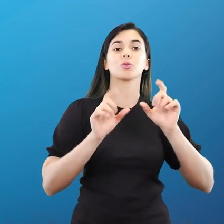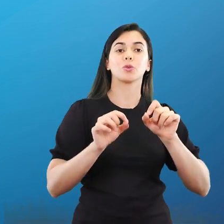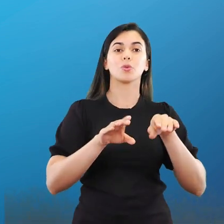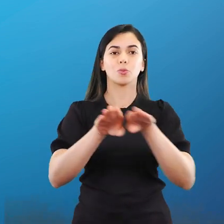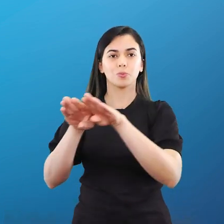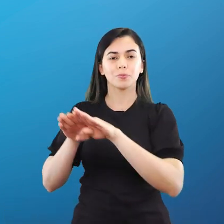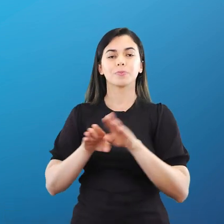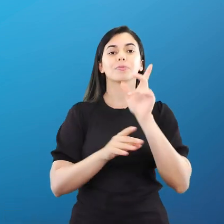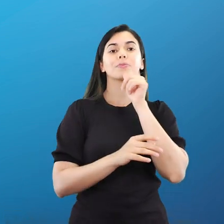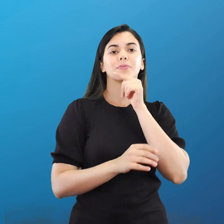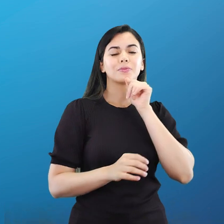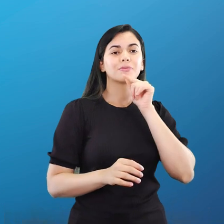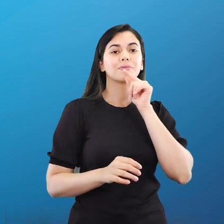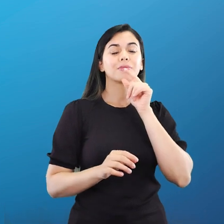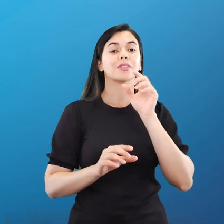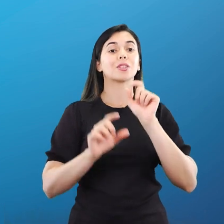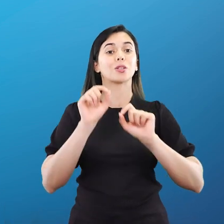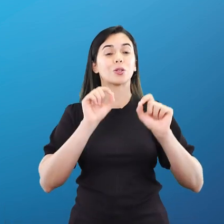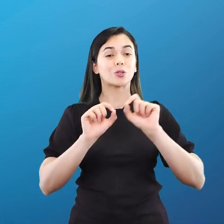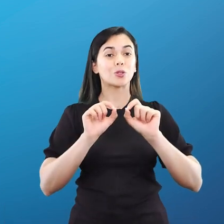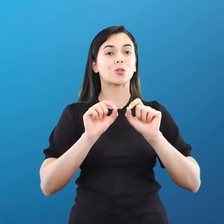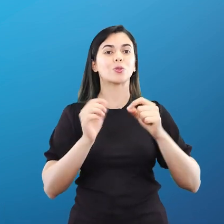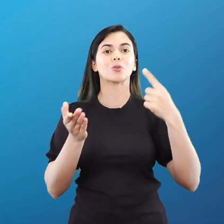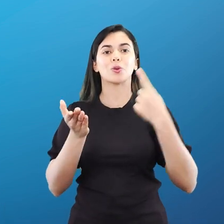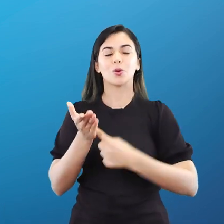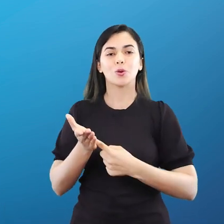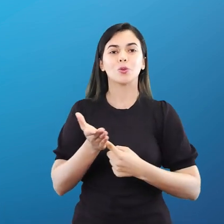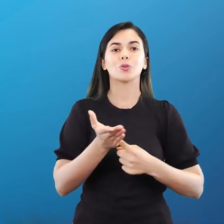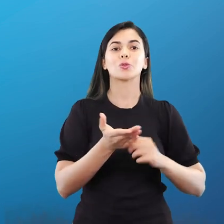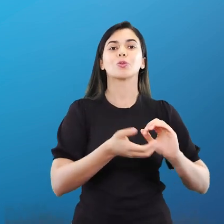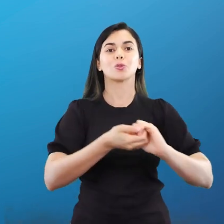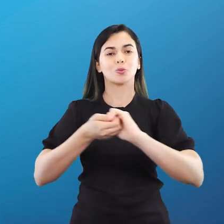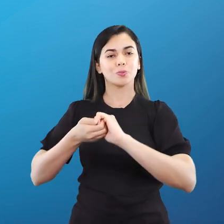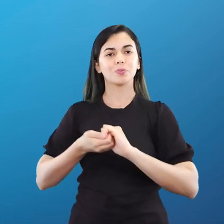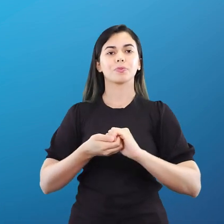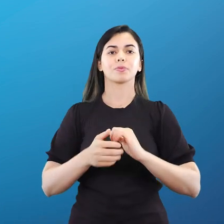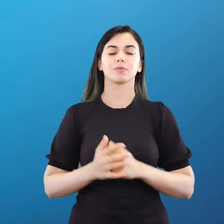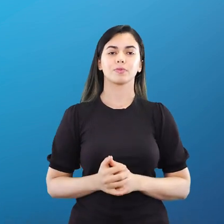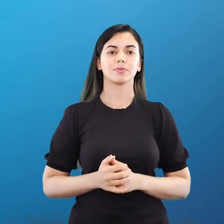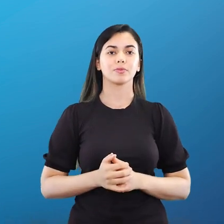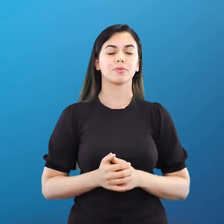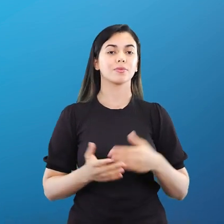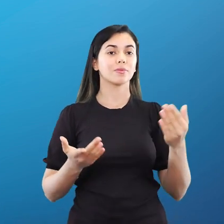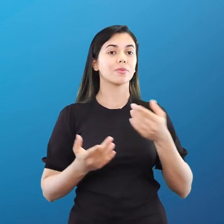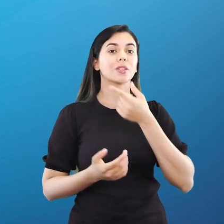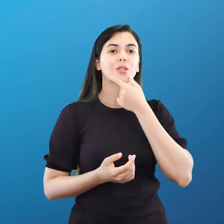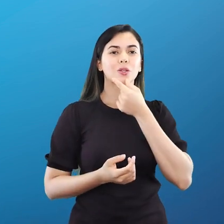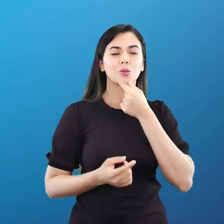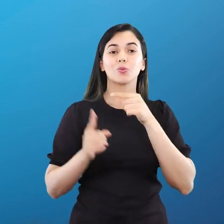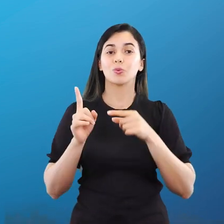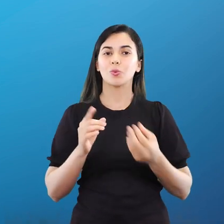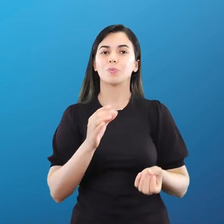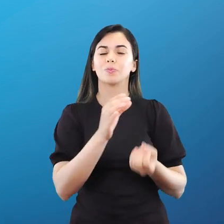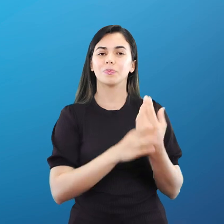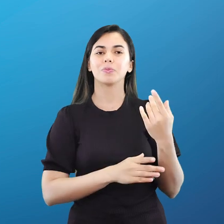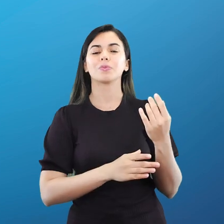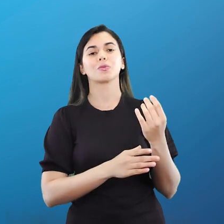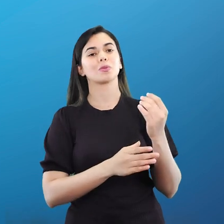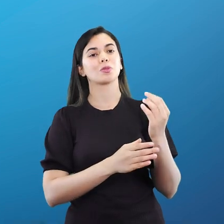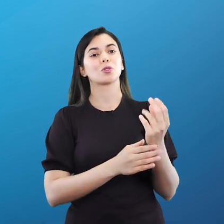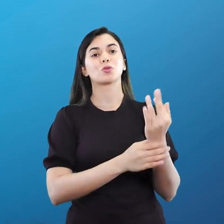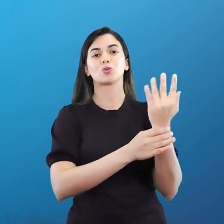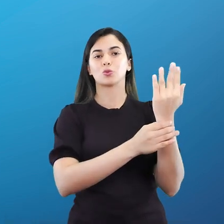e a conciliação. Coloquei aqui uma imagem do criador, e a próxima imagem que vai aparecer aqui pra gente é dela,